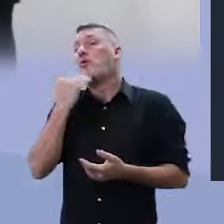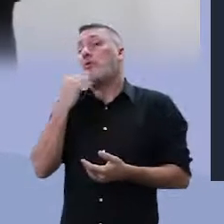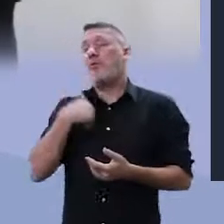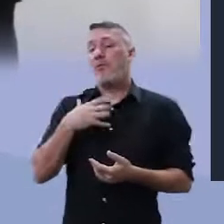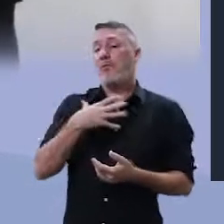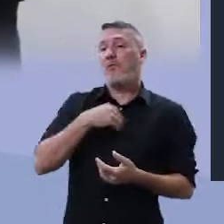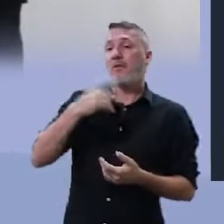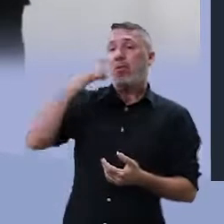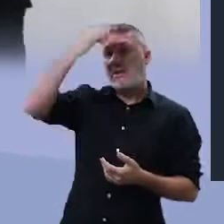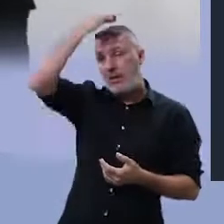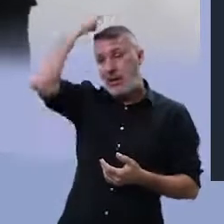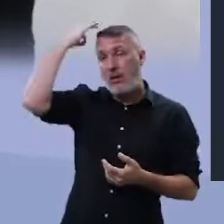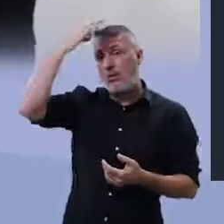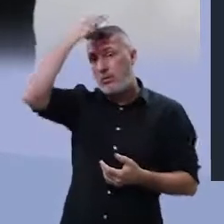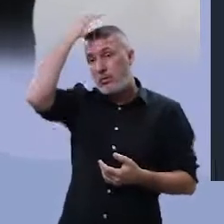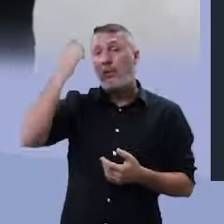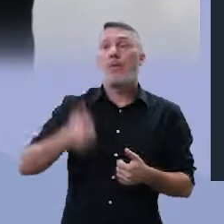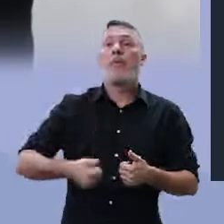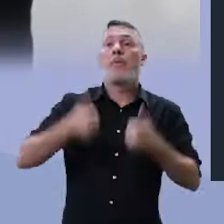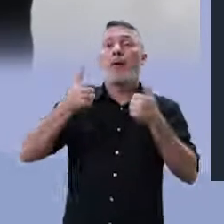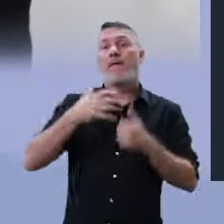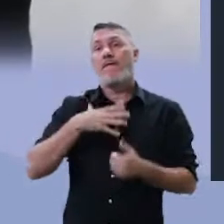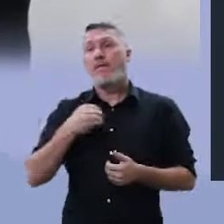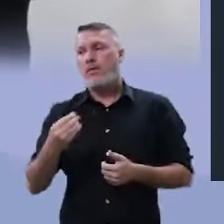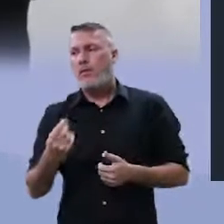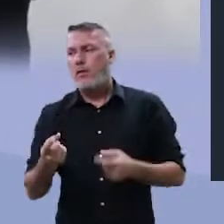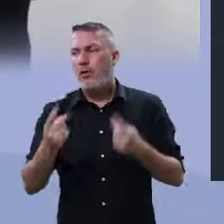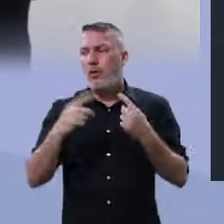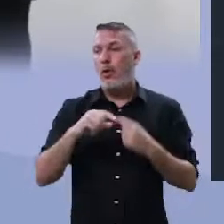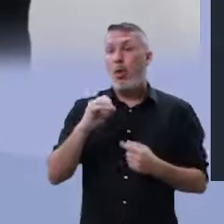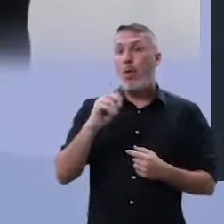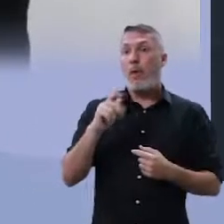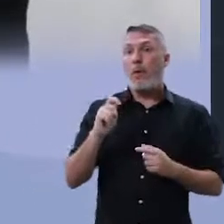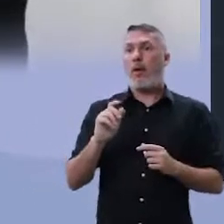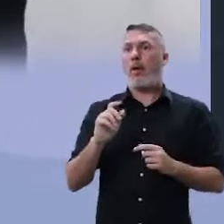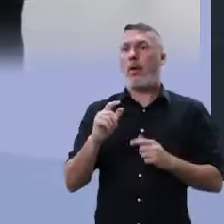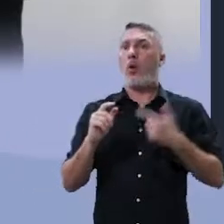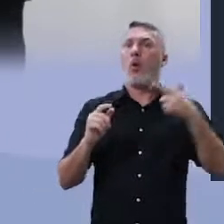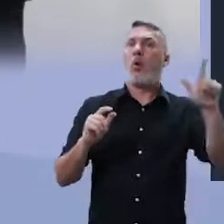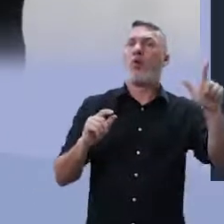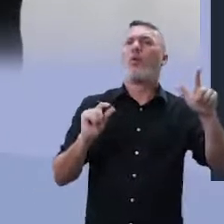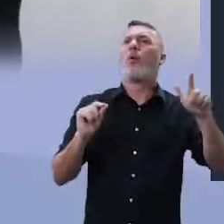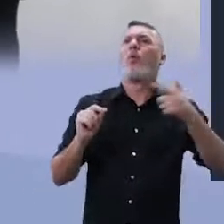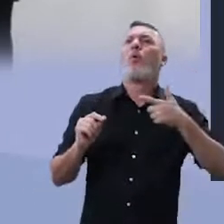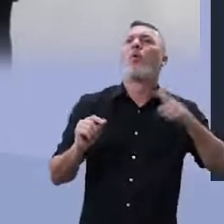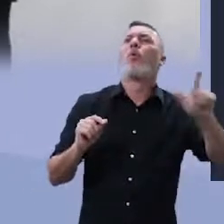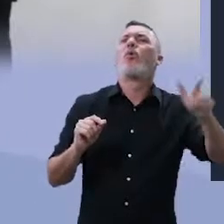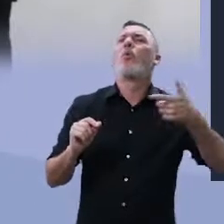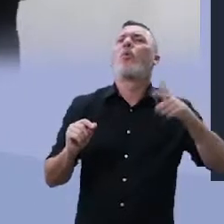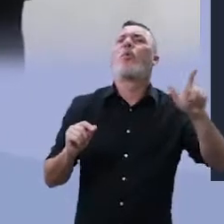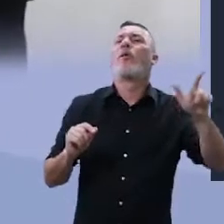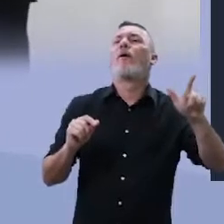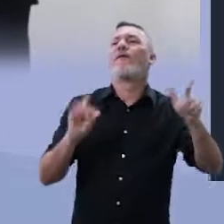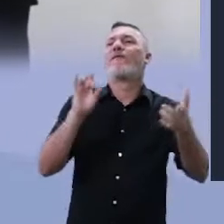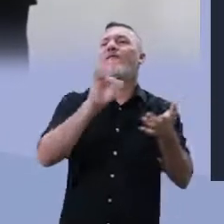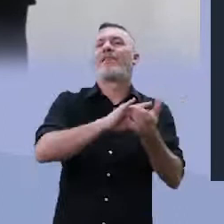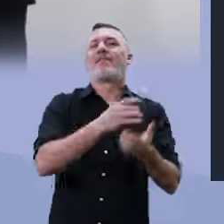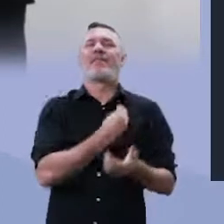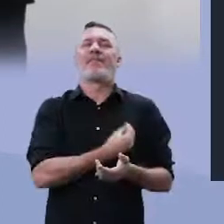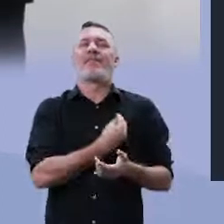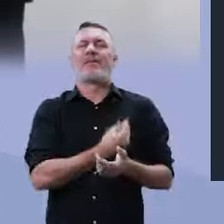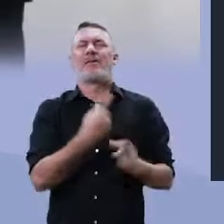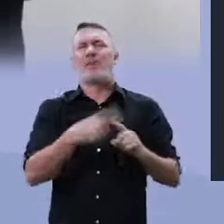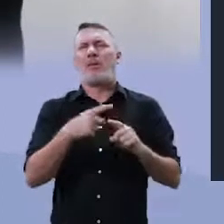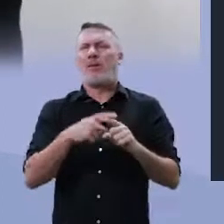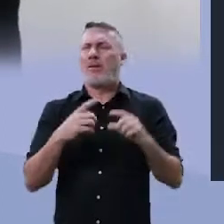da santa? Melhor seria ser filho? E aí a pessoa fala, opa, dá outra. Outra realidade menos morta,